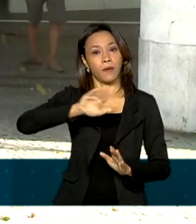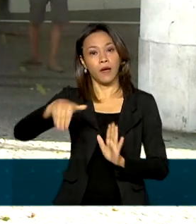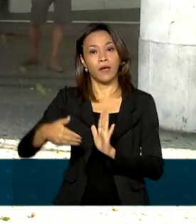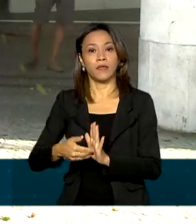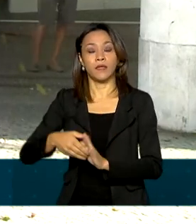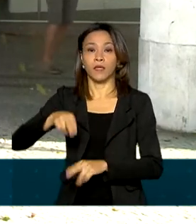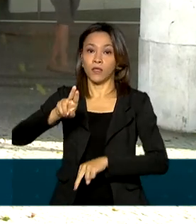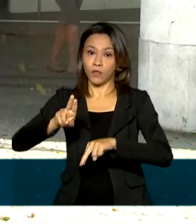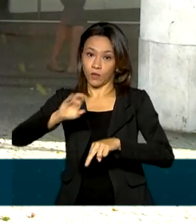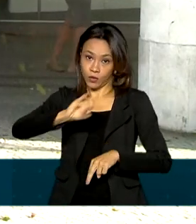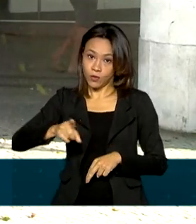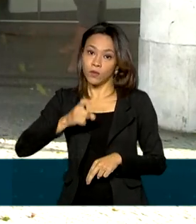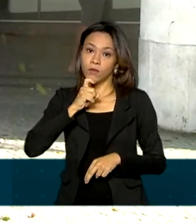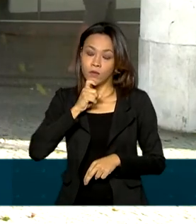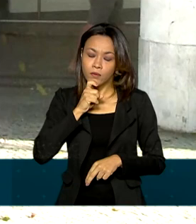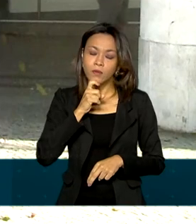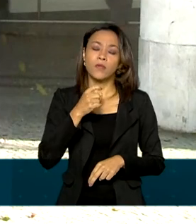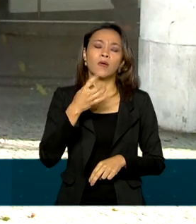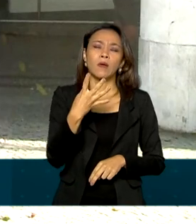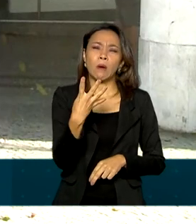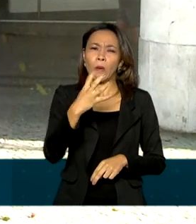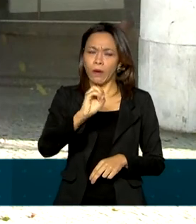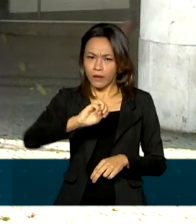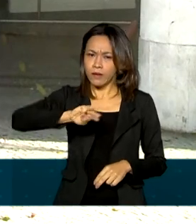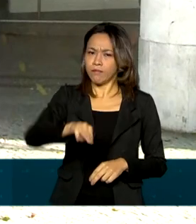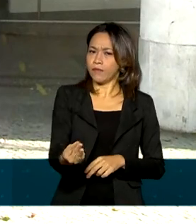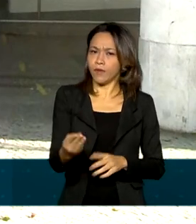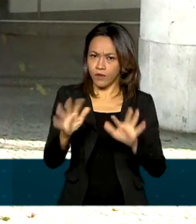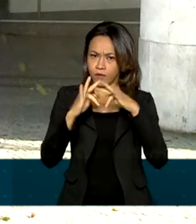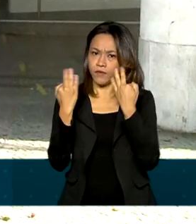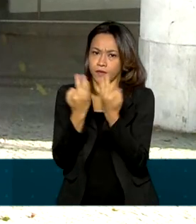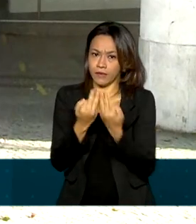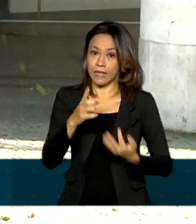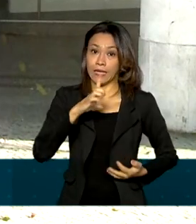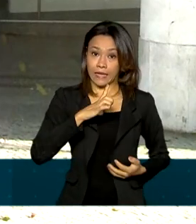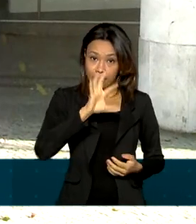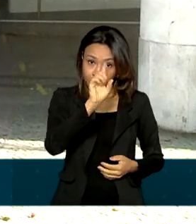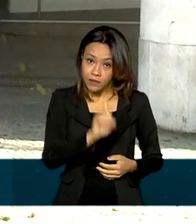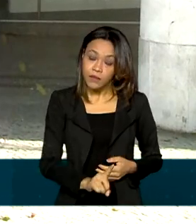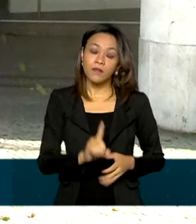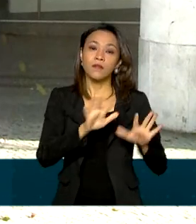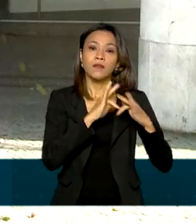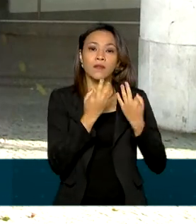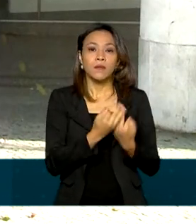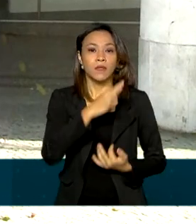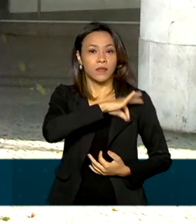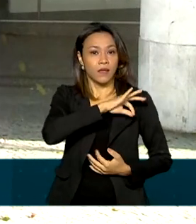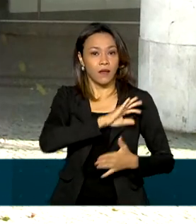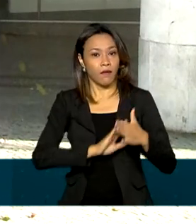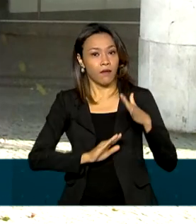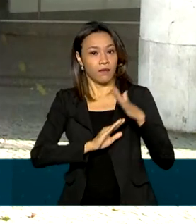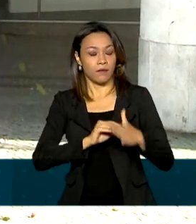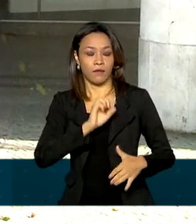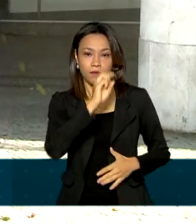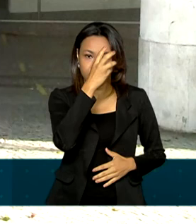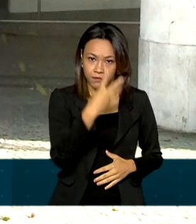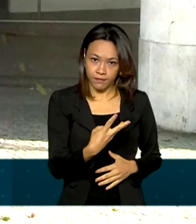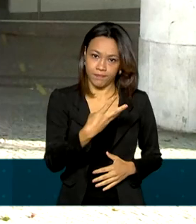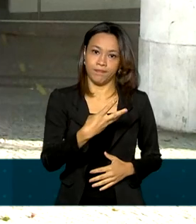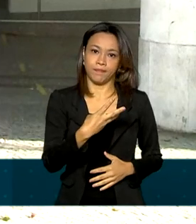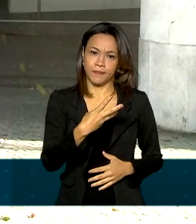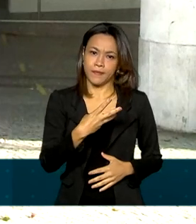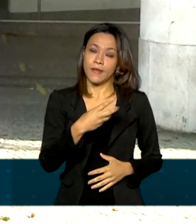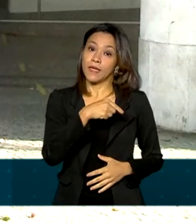e deve chegar a cerca de 40 milhões de famílias. Tem direito a receber famílias com renda mensal de até 3 salários mínimos,